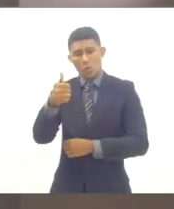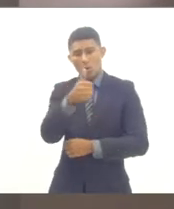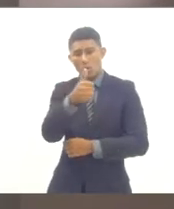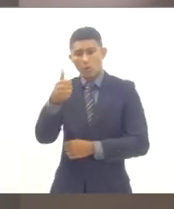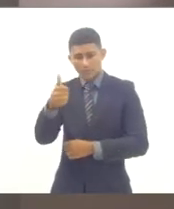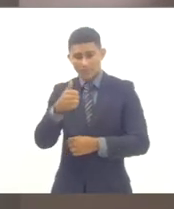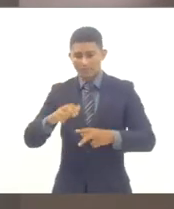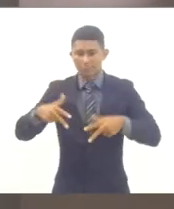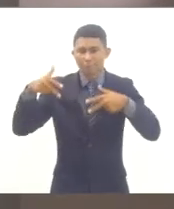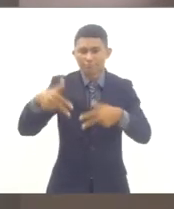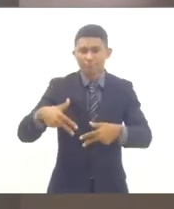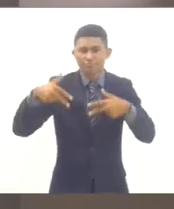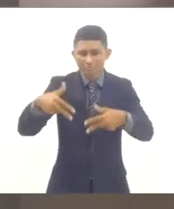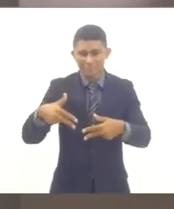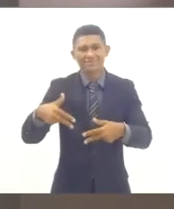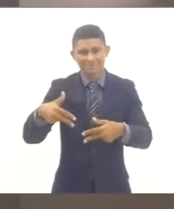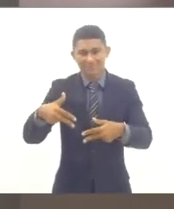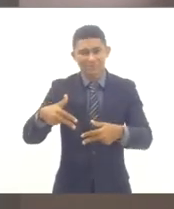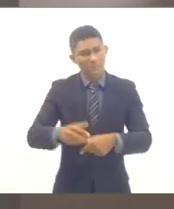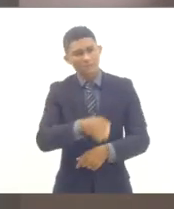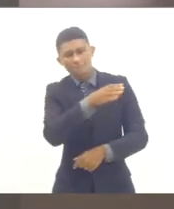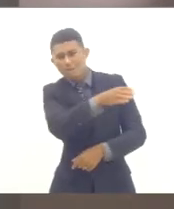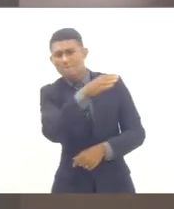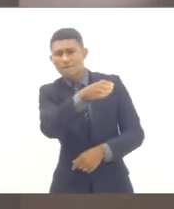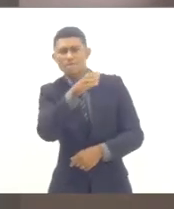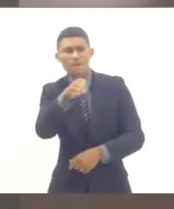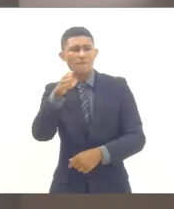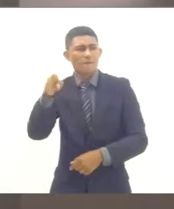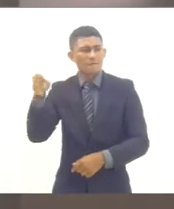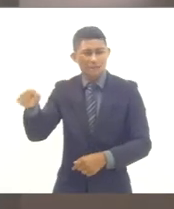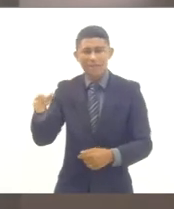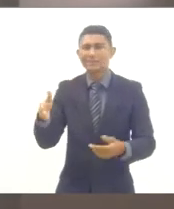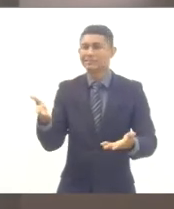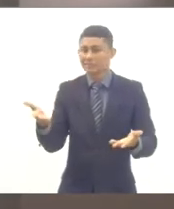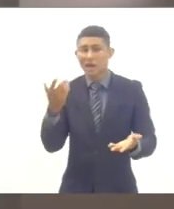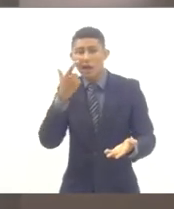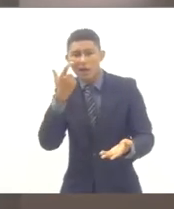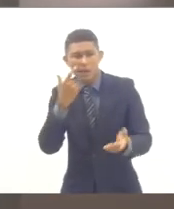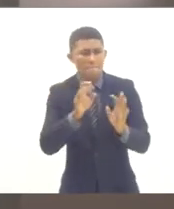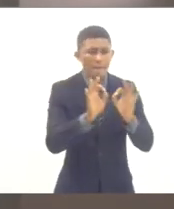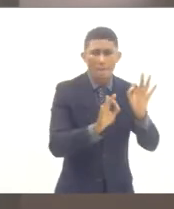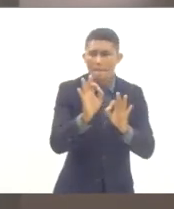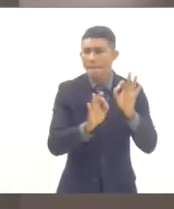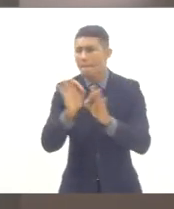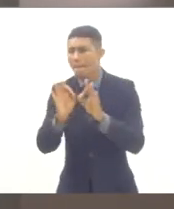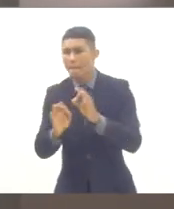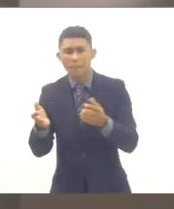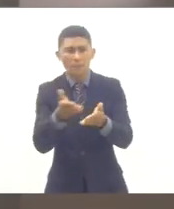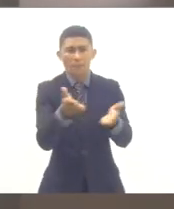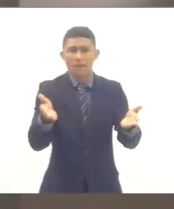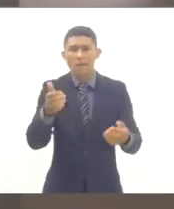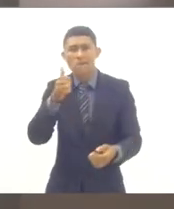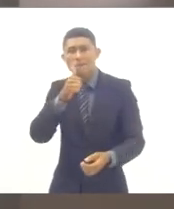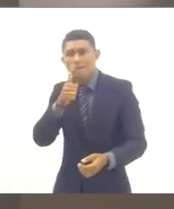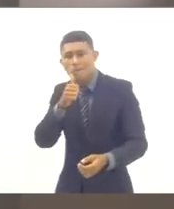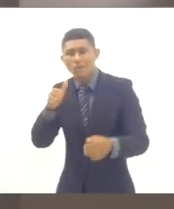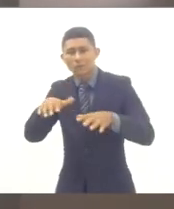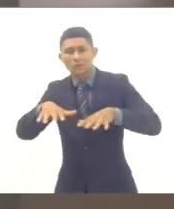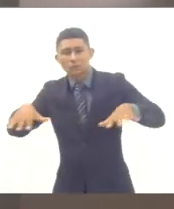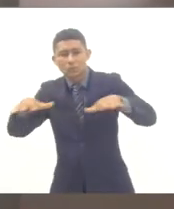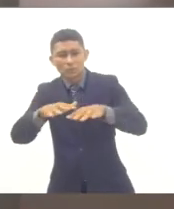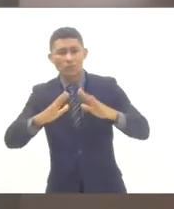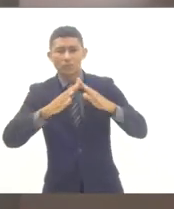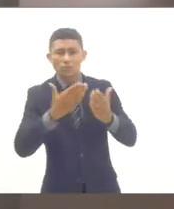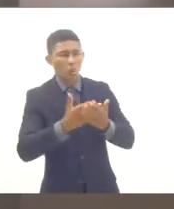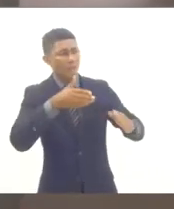atuam em diversas regiões do país para implementar projetos que quebrem as barreiras que impedem a menina de acessar e permanecer na escola,